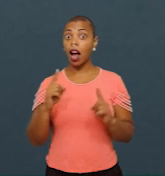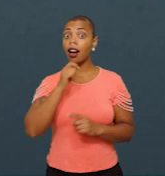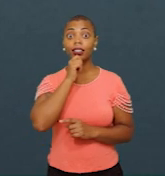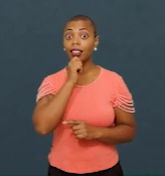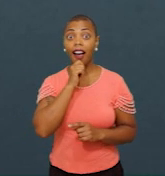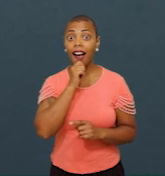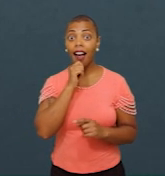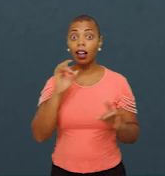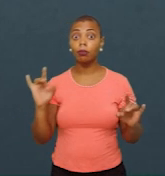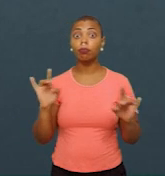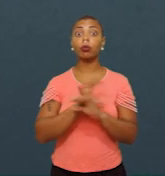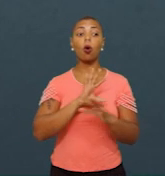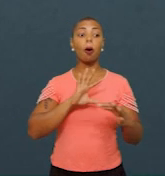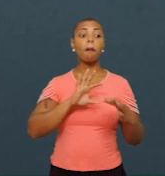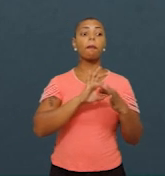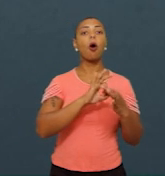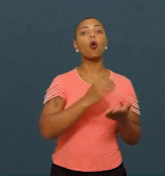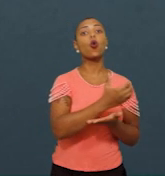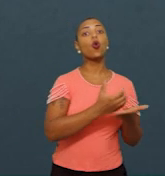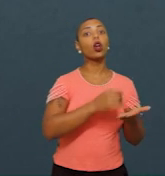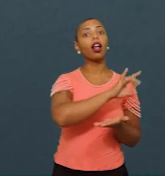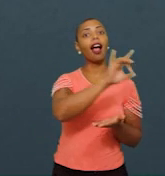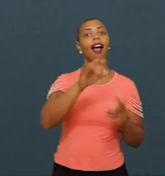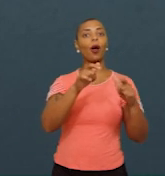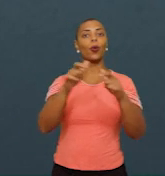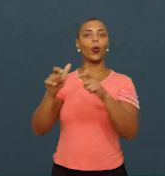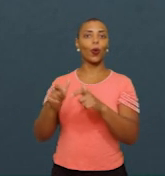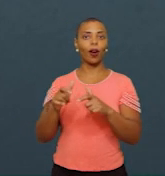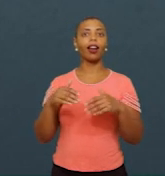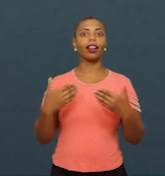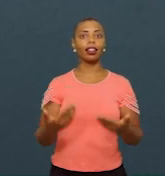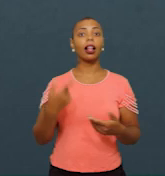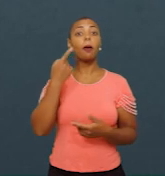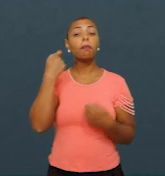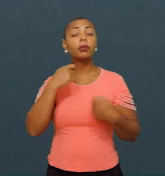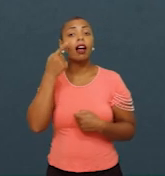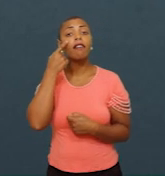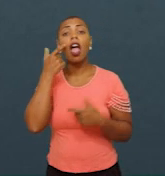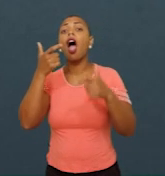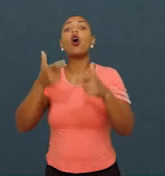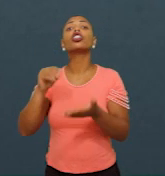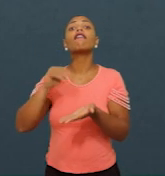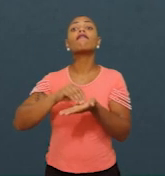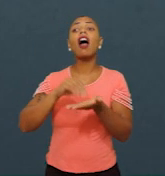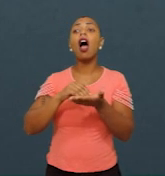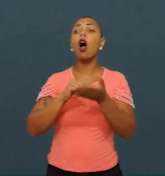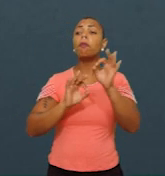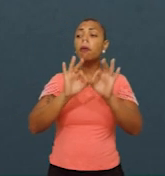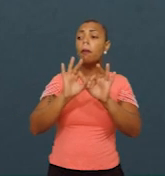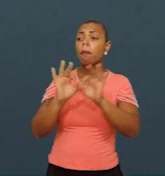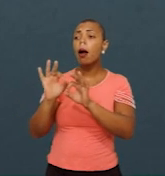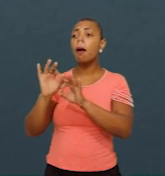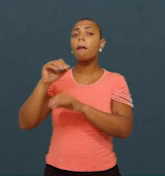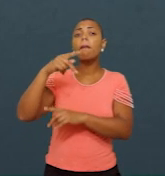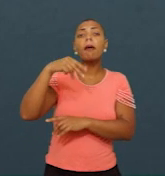alinhado aos currículos locais. Então, olhar para onde falta esse alinhamento, aonde o PNLD precisa